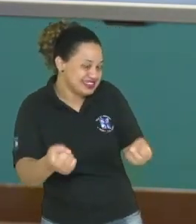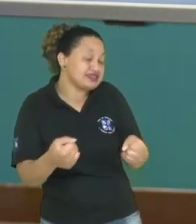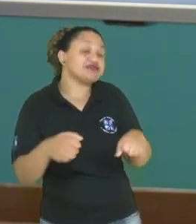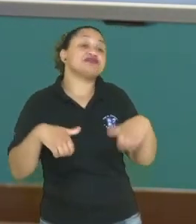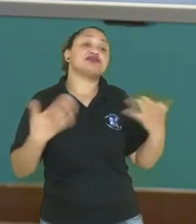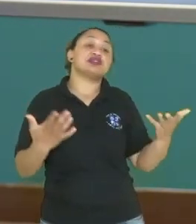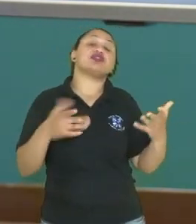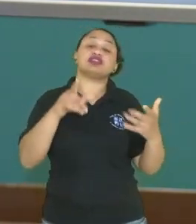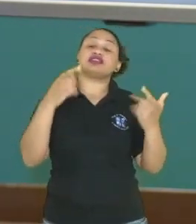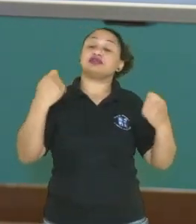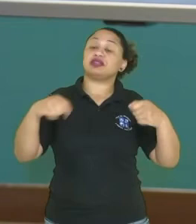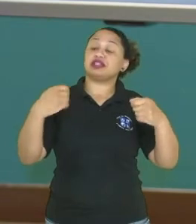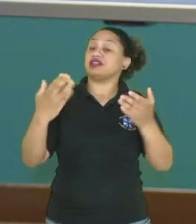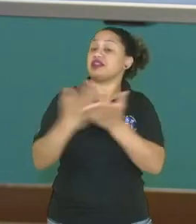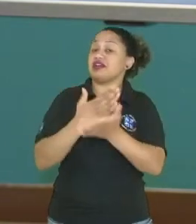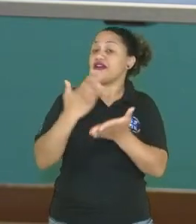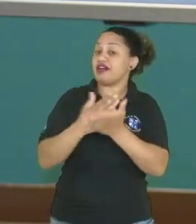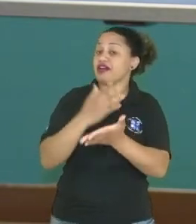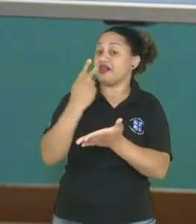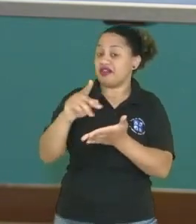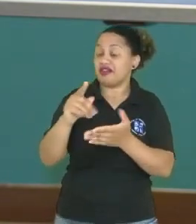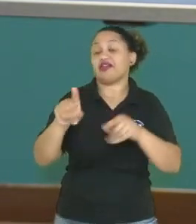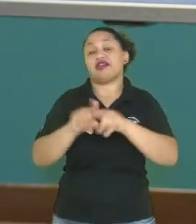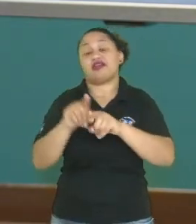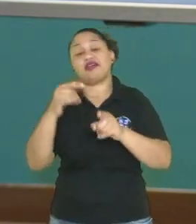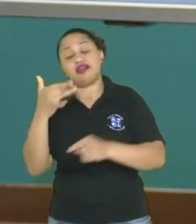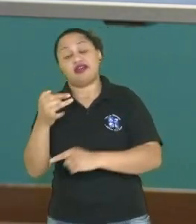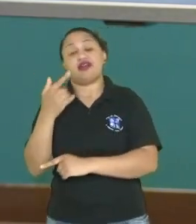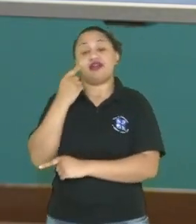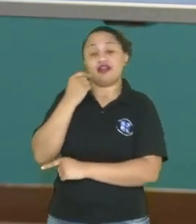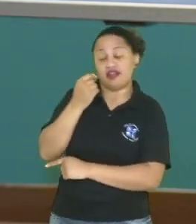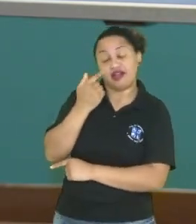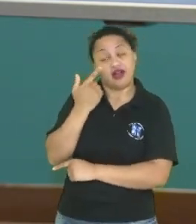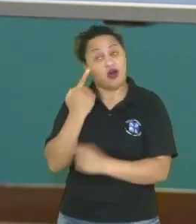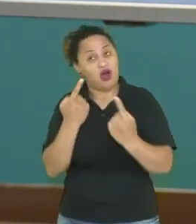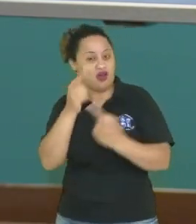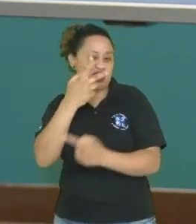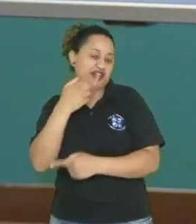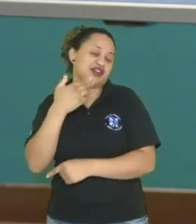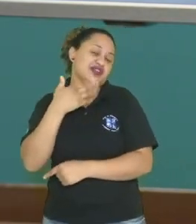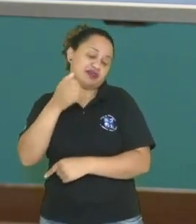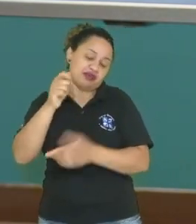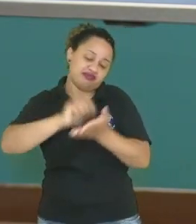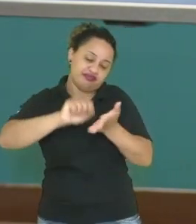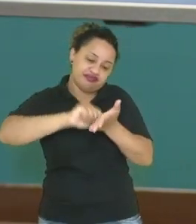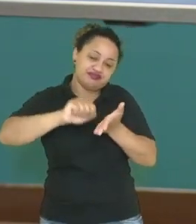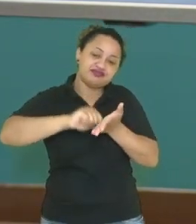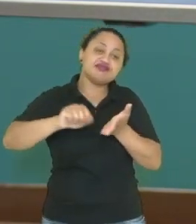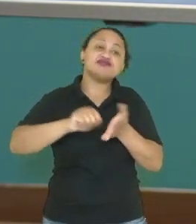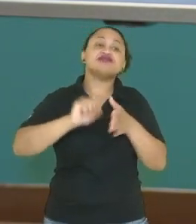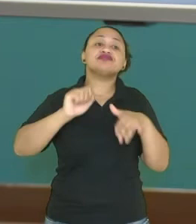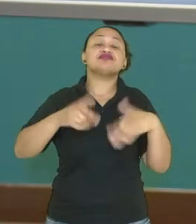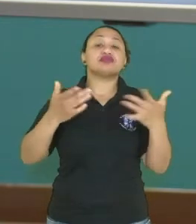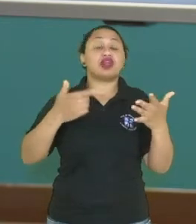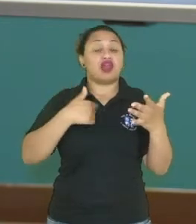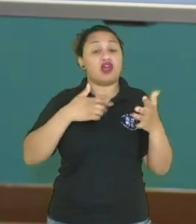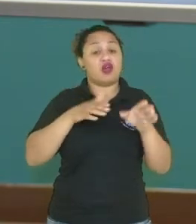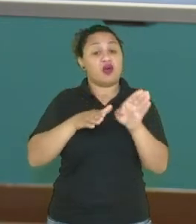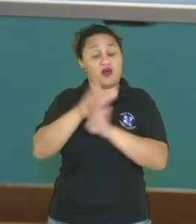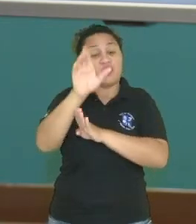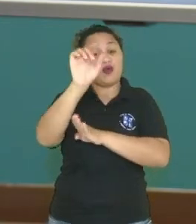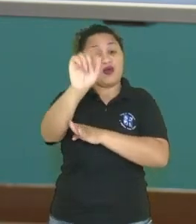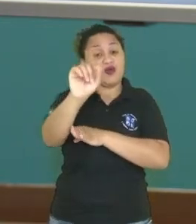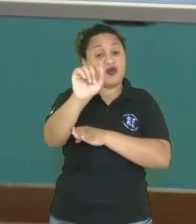para isso você vai precisar do teu caderno, da caneta ou do lápis, não sei o que você prefere para anotar, né? Então, eu sugiro, eu sempre